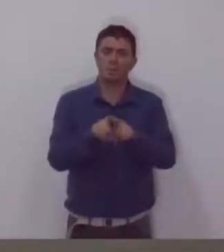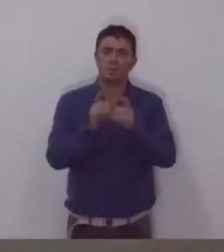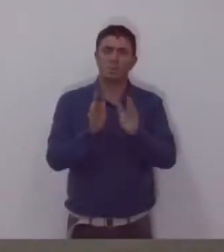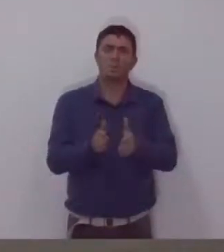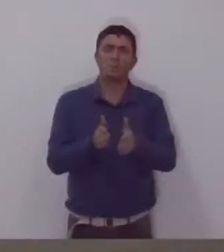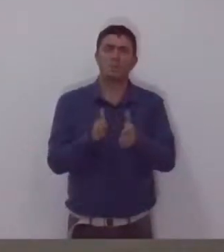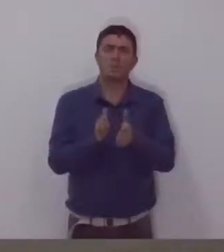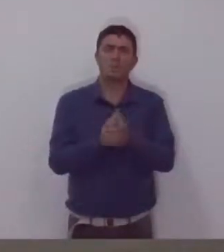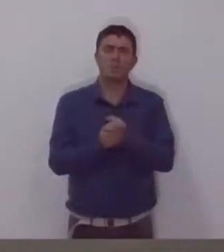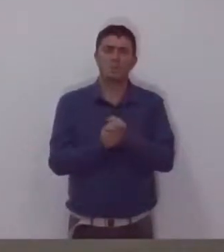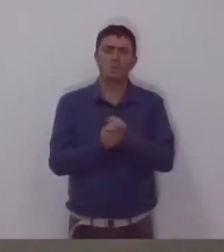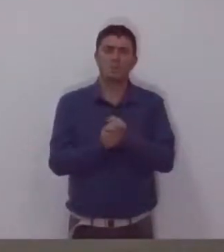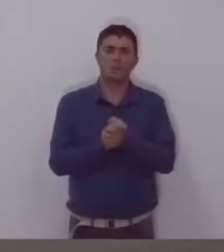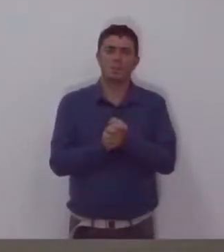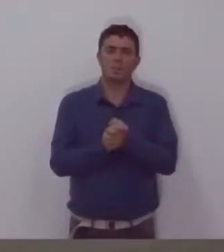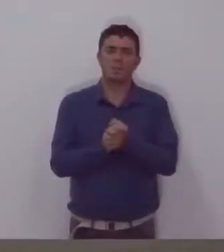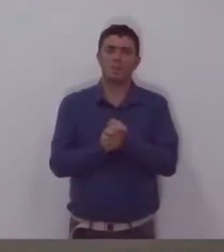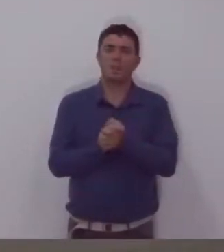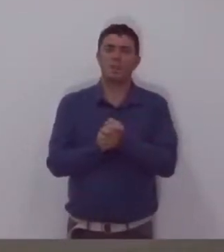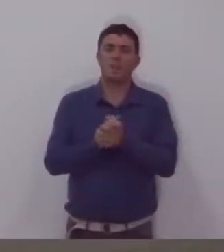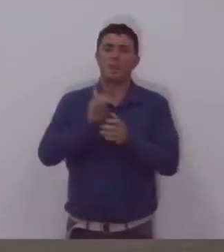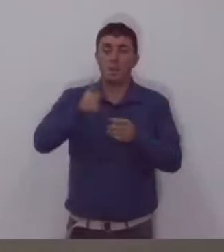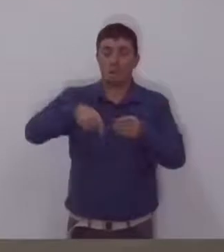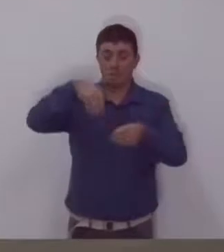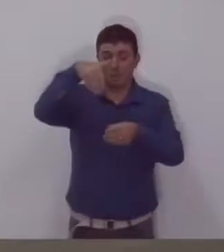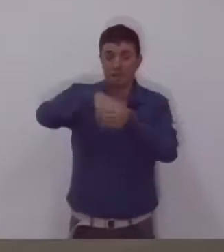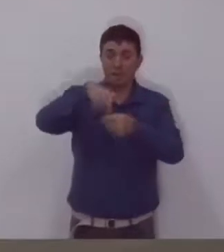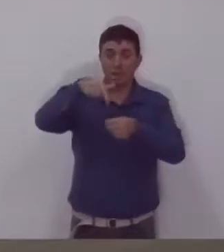já começam aí as brigas nesse ano eleitoral,